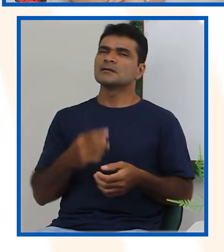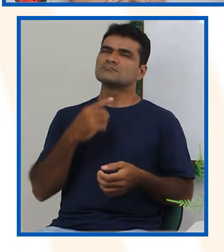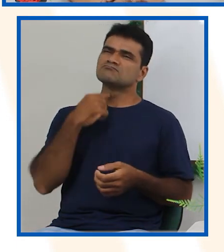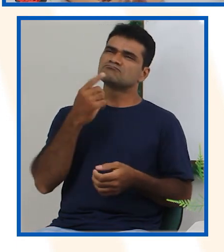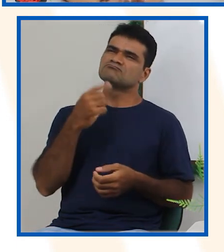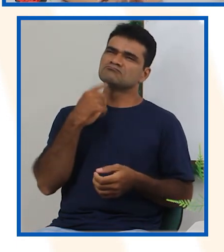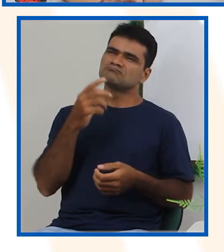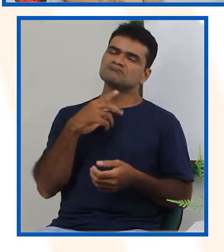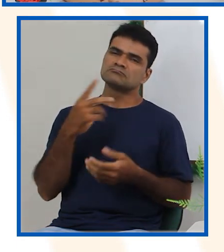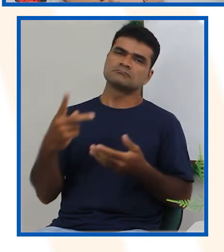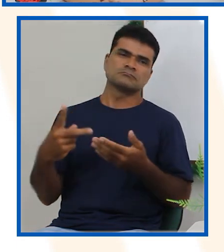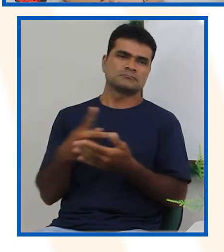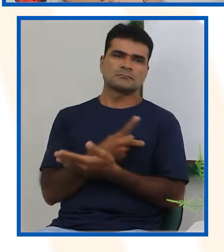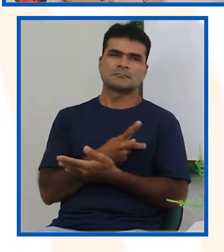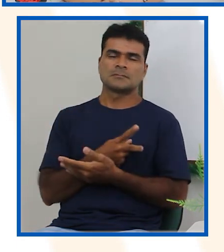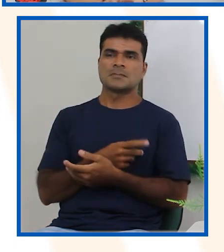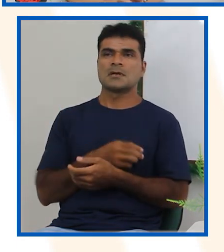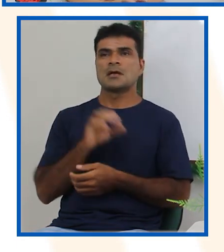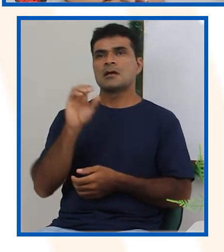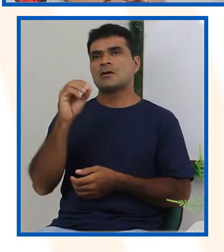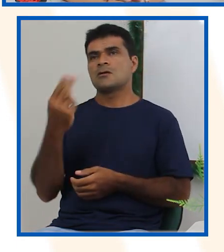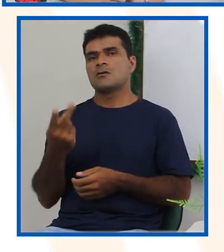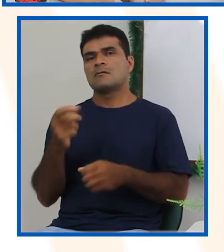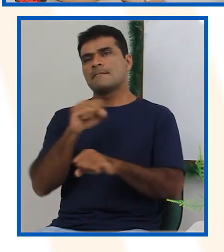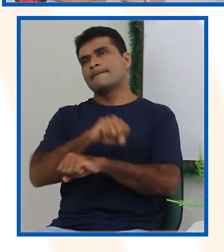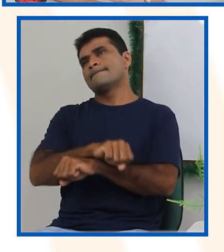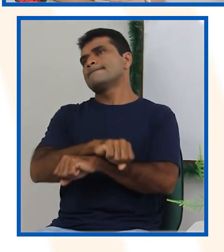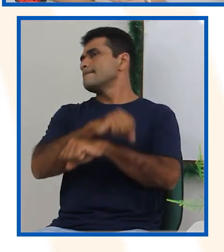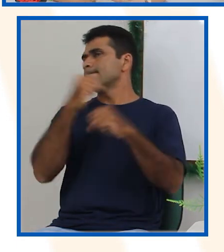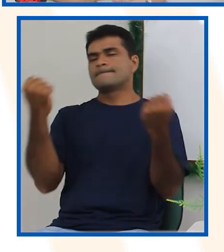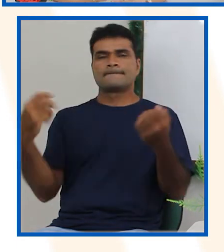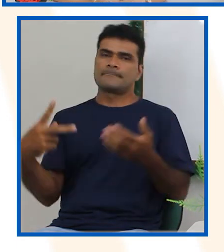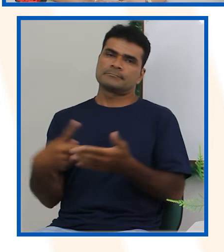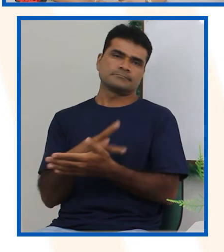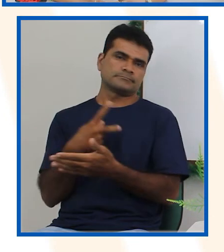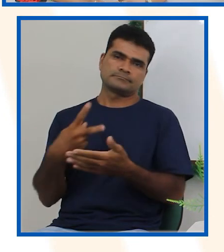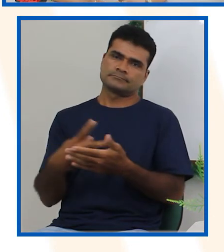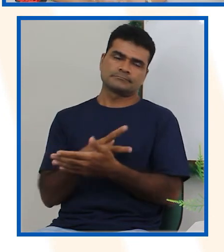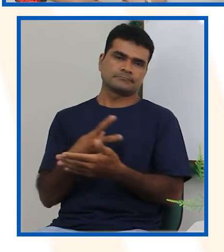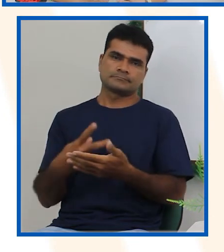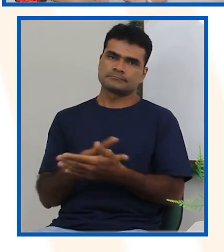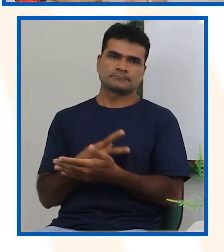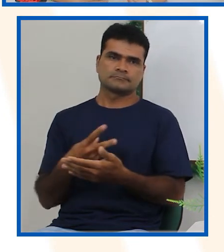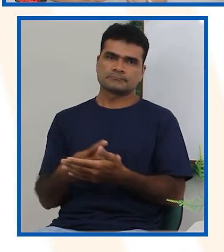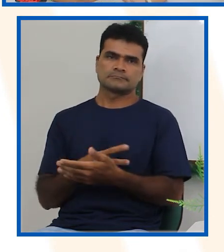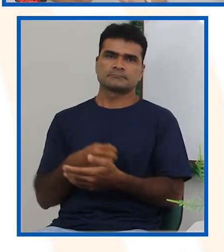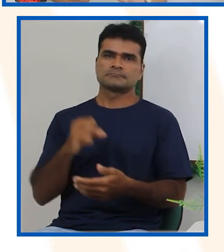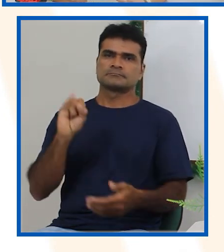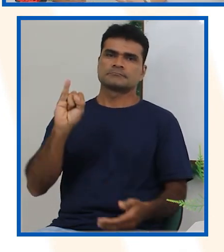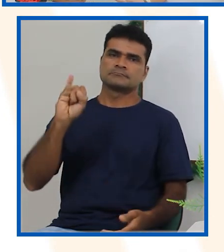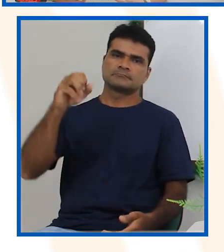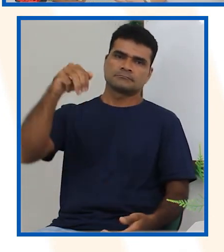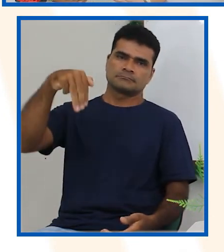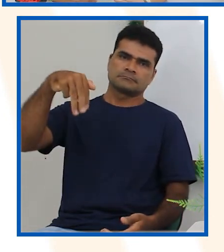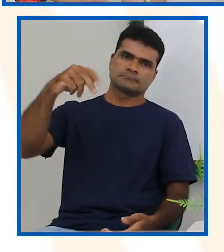a dia, ou não tem chance de ocorrer no dia a dia. Uma situação improvável é o que tem